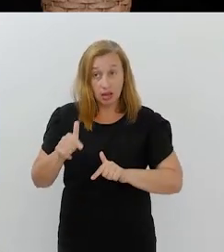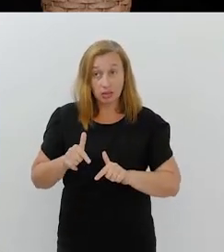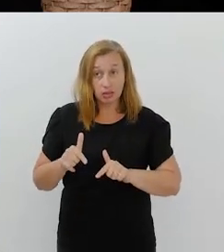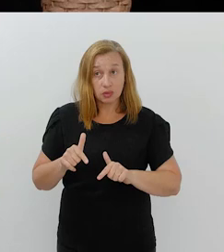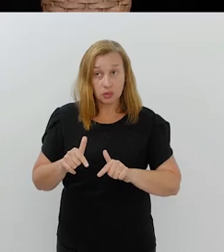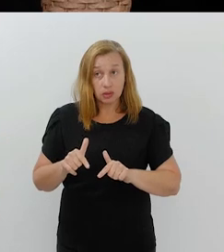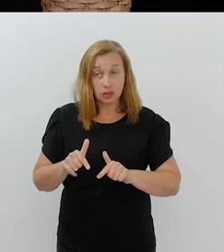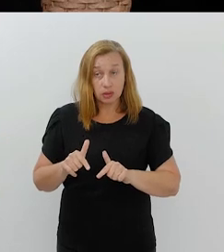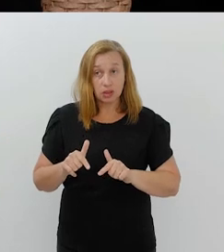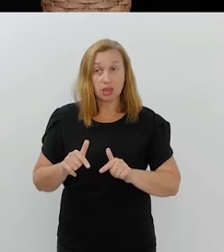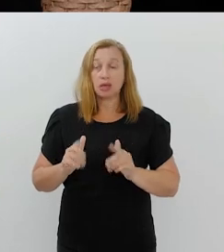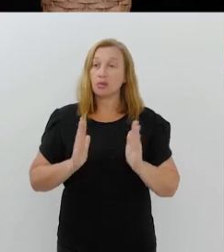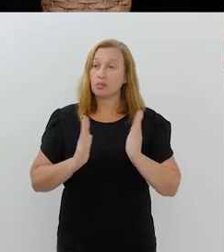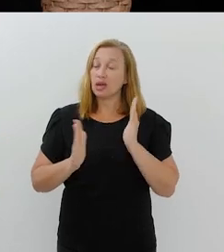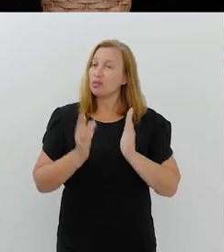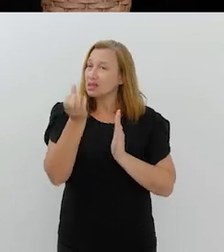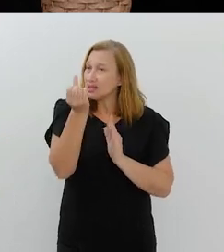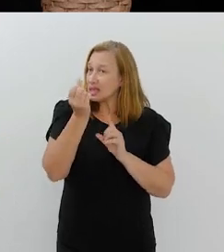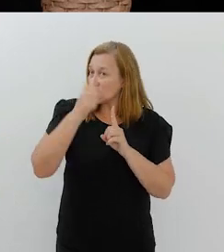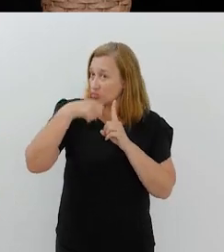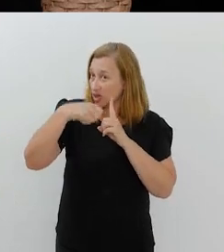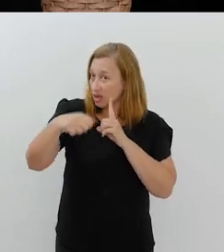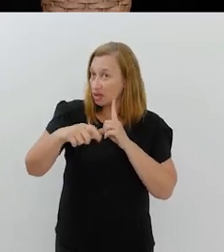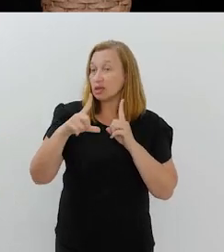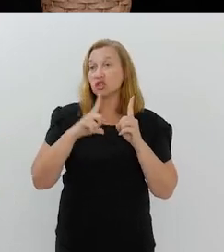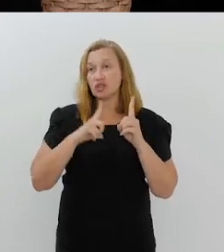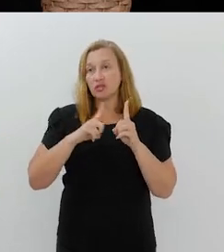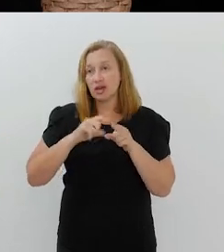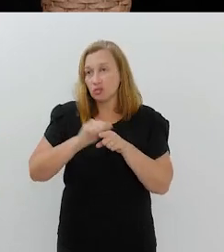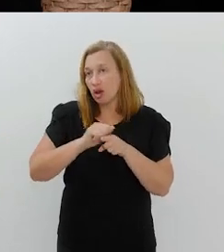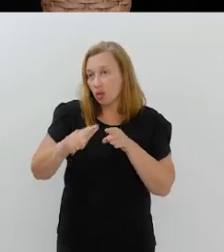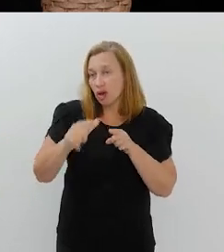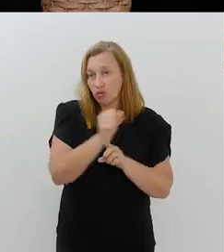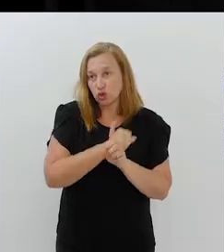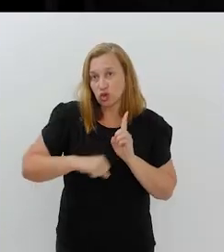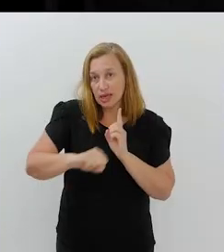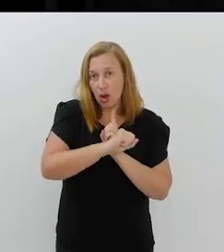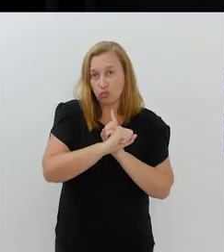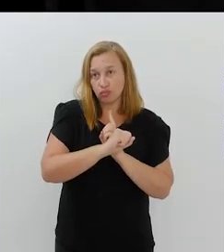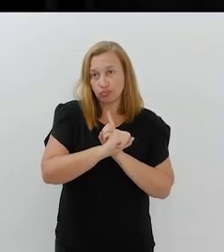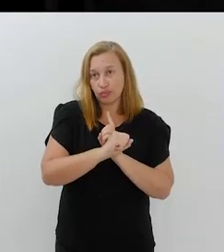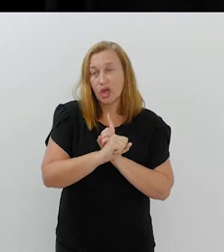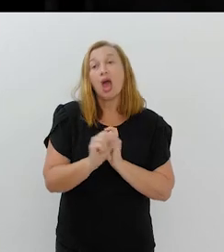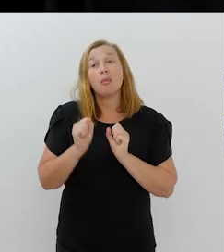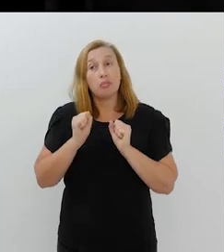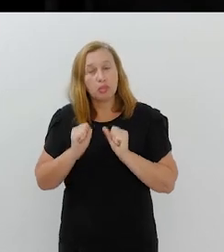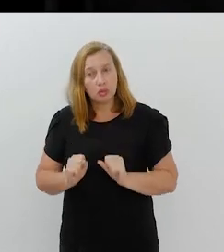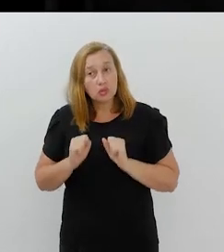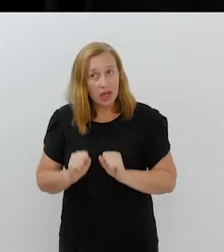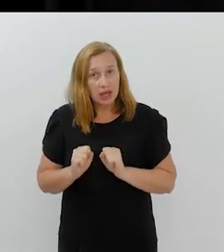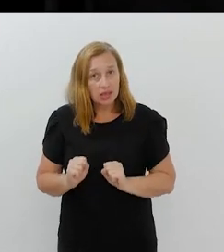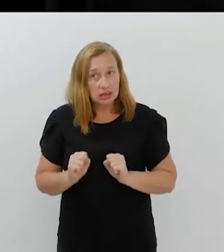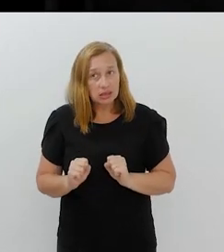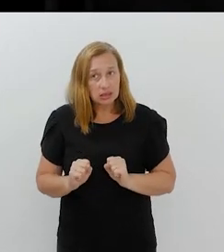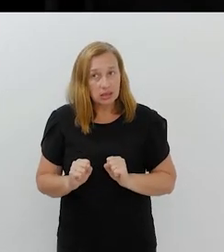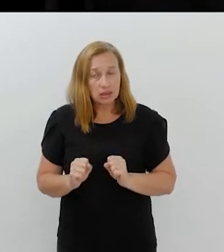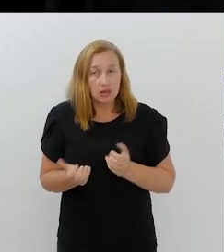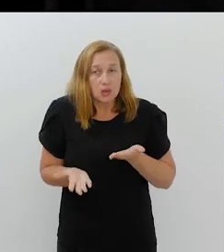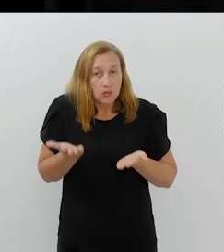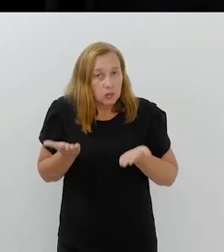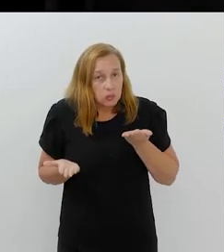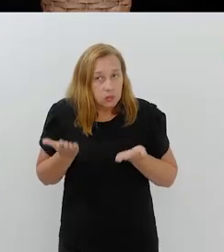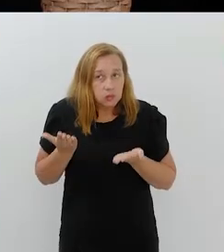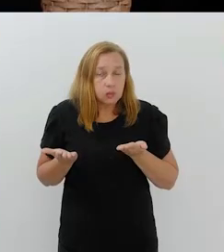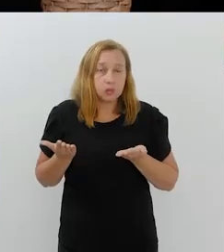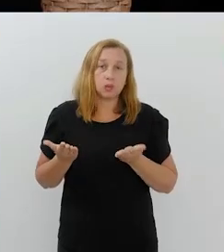começasse a trabalhar, que ele, pelo menos, durante seis meses, ele tivesse um aluguel social para que ele